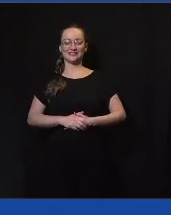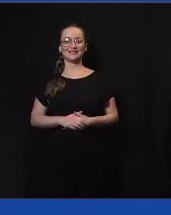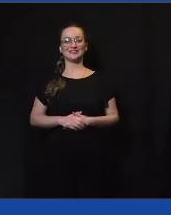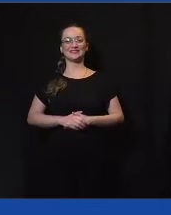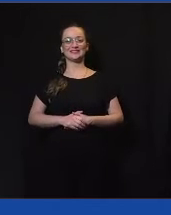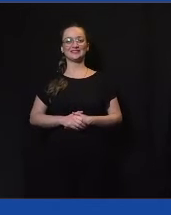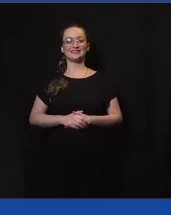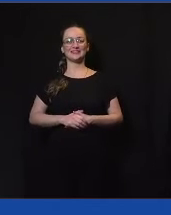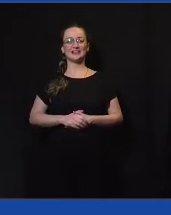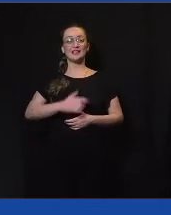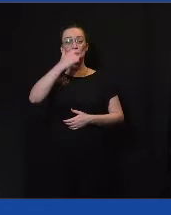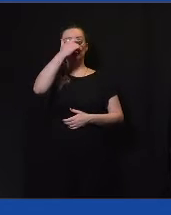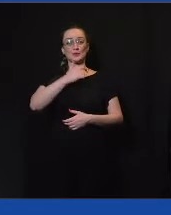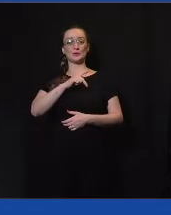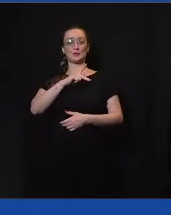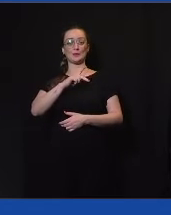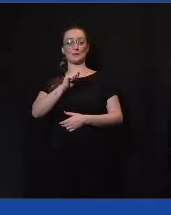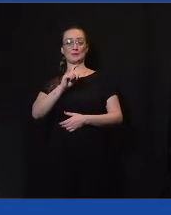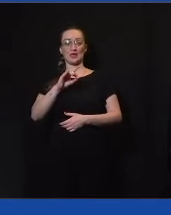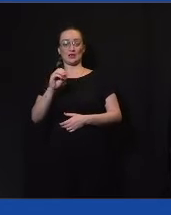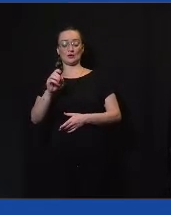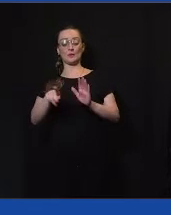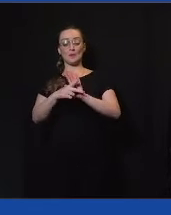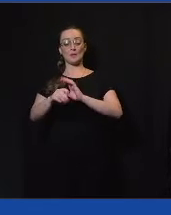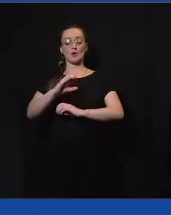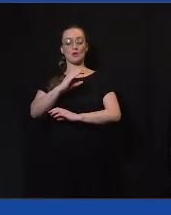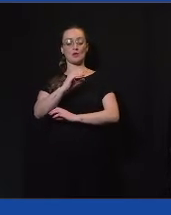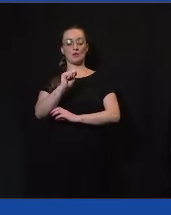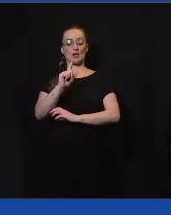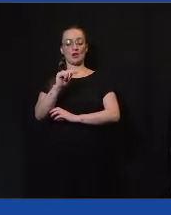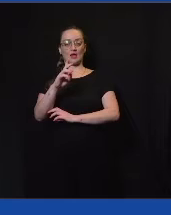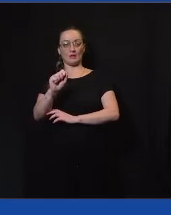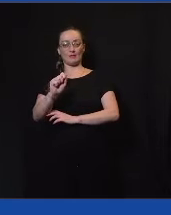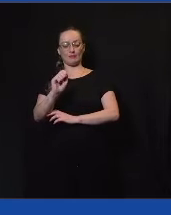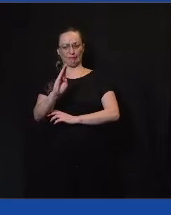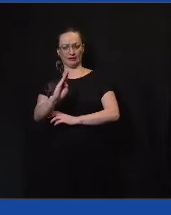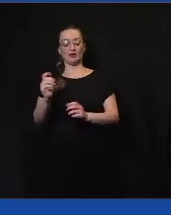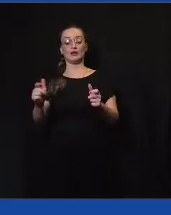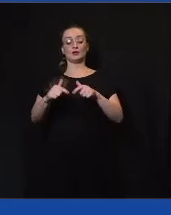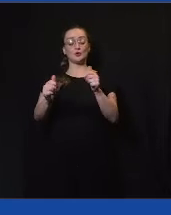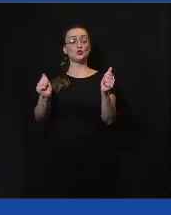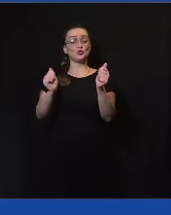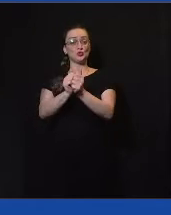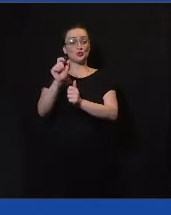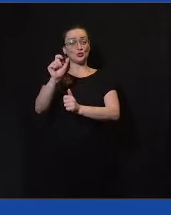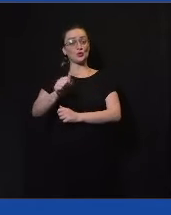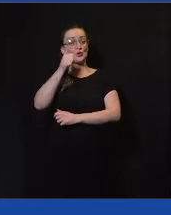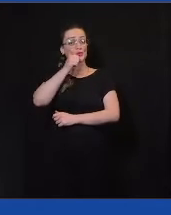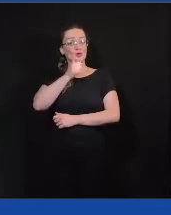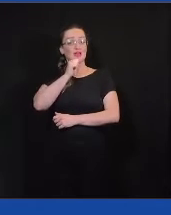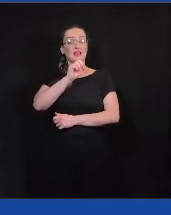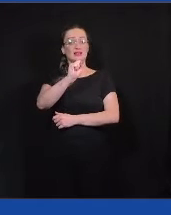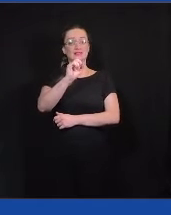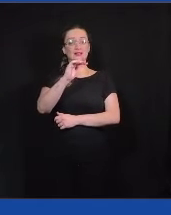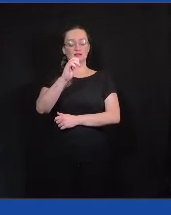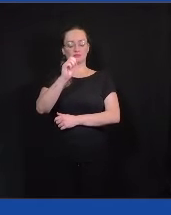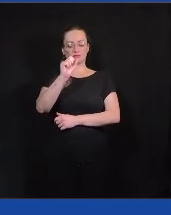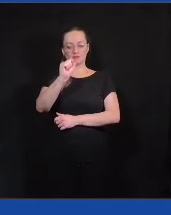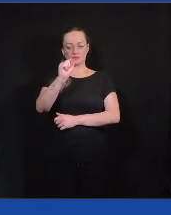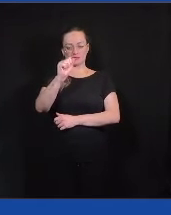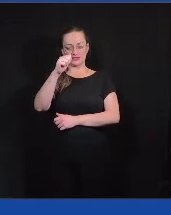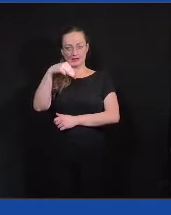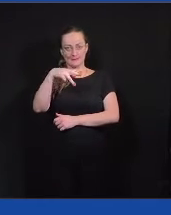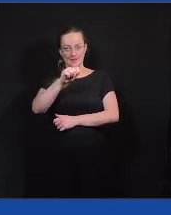Eu sou Pedro Torres, que do Collab, trabalho lá junto com a Samara, Rosende, minha colega. Na verdade, vai